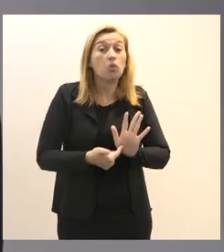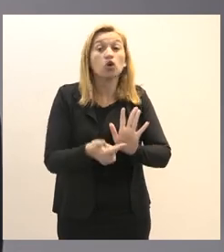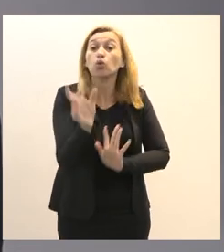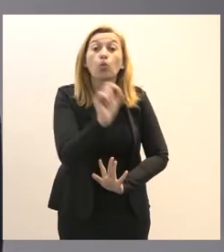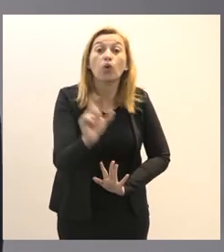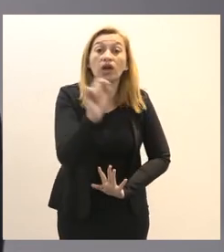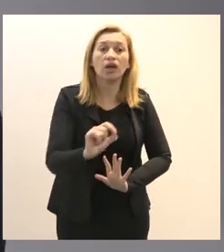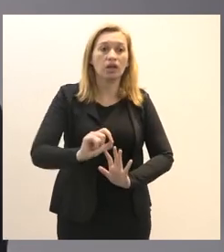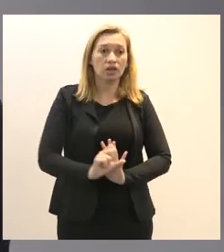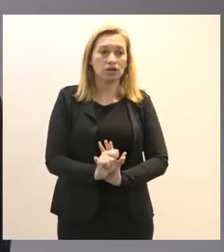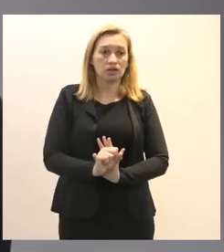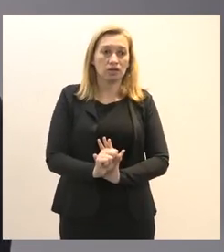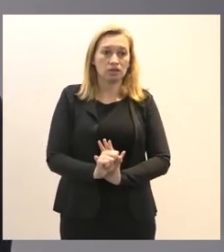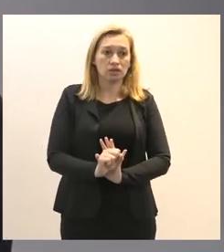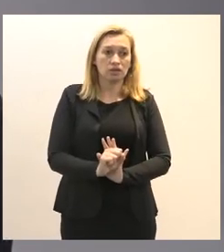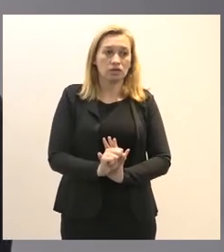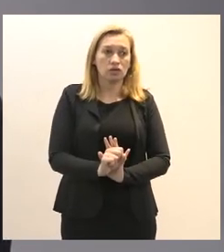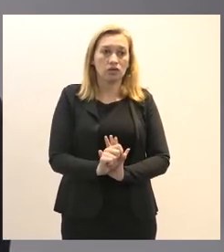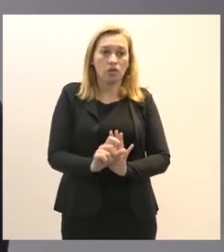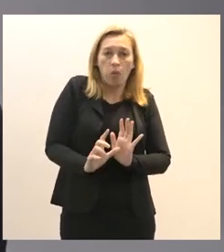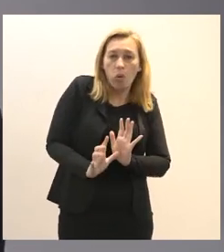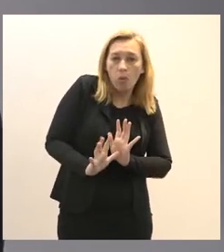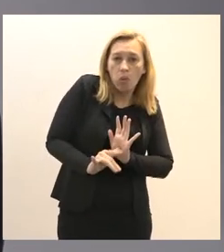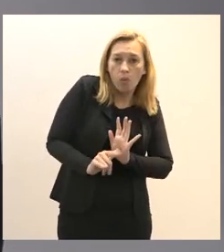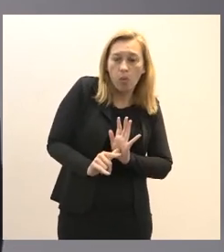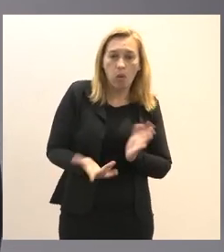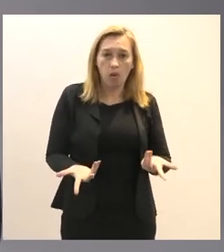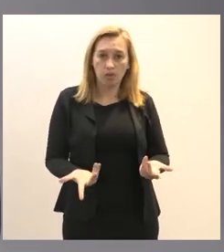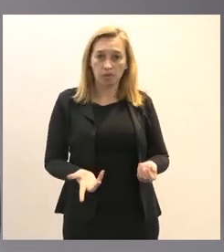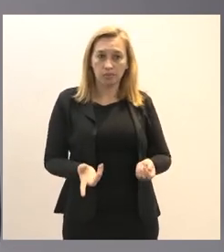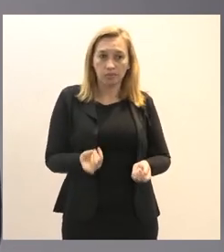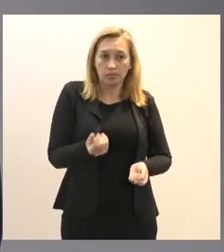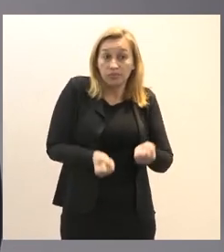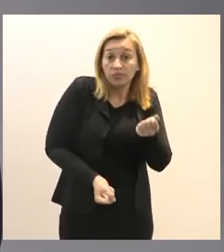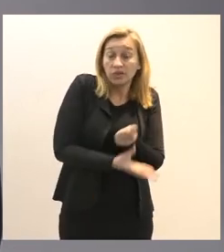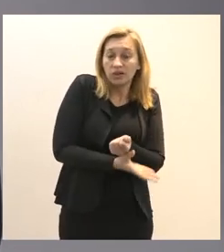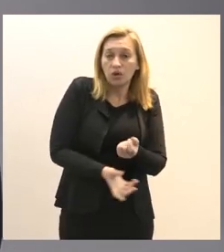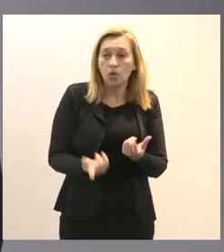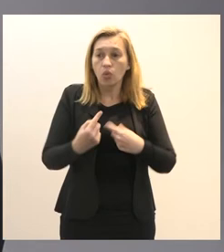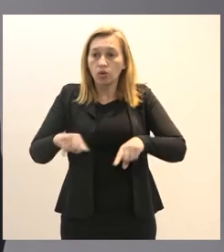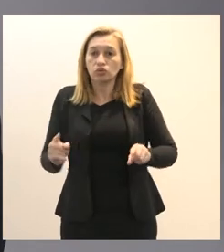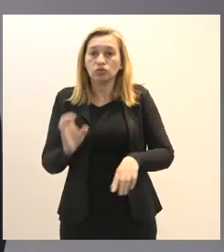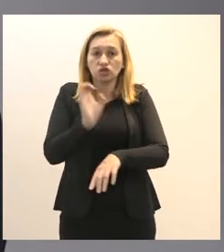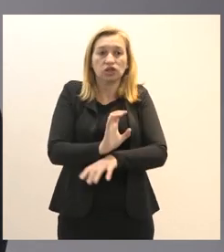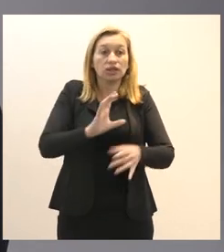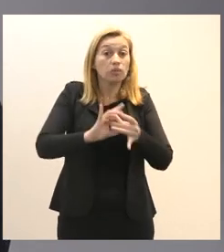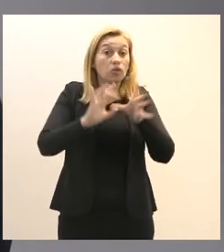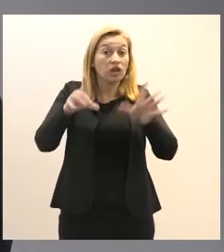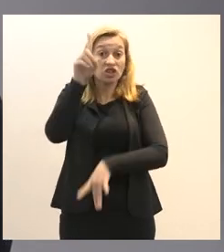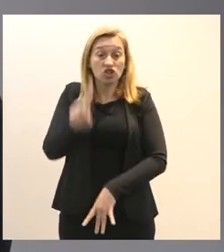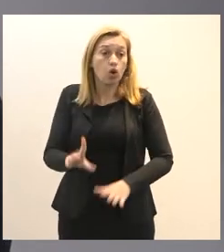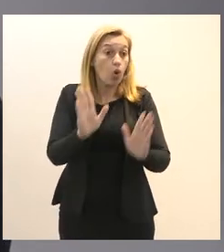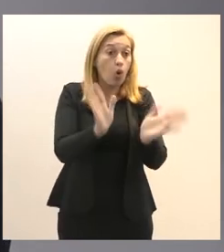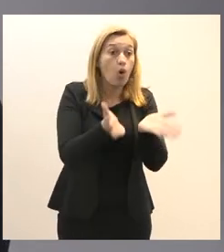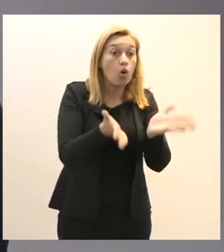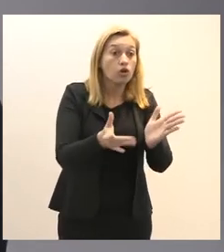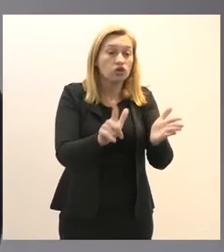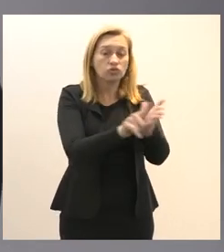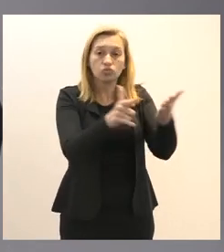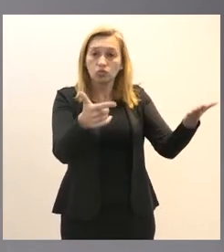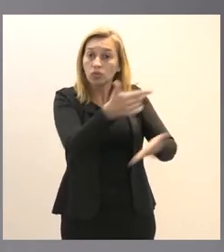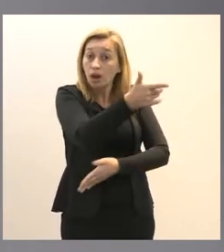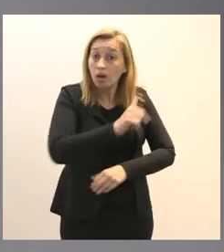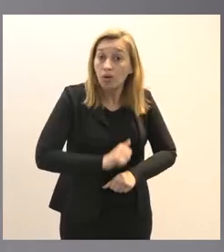as manobras golpistas aos atentados ao estado democrático de direito hoje mesmo tem um jornalão